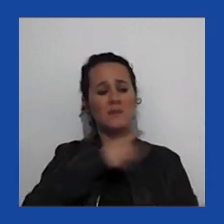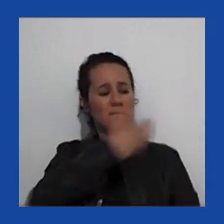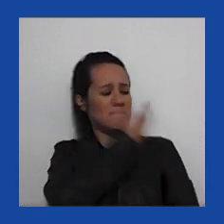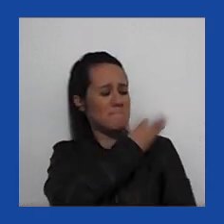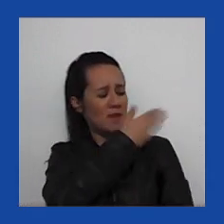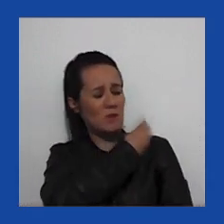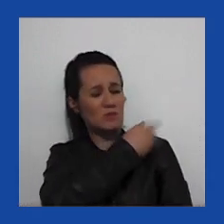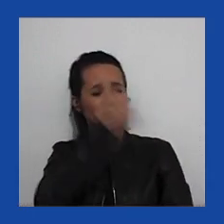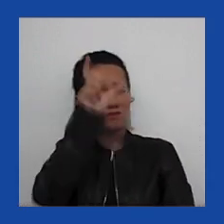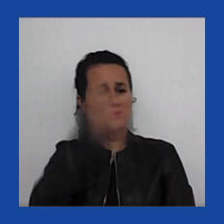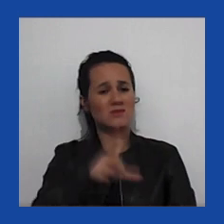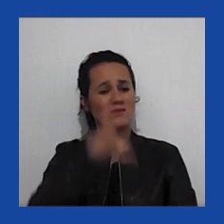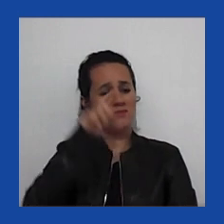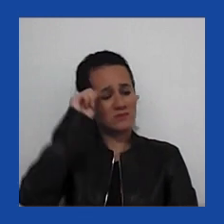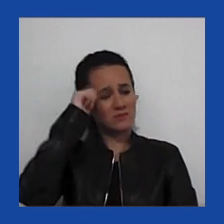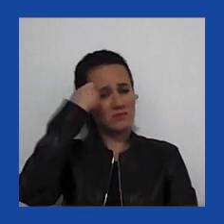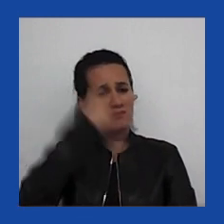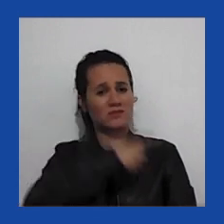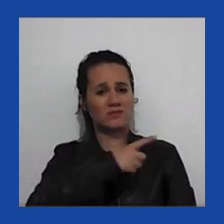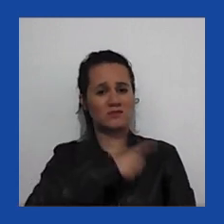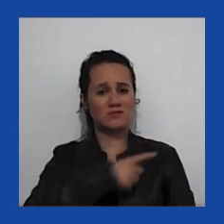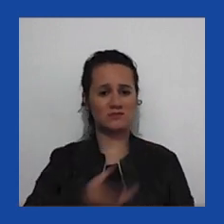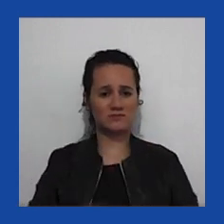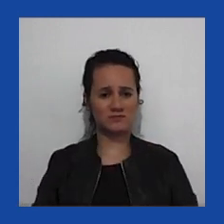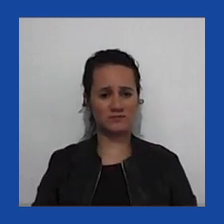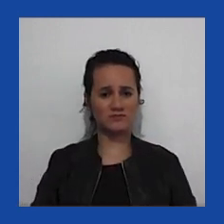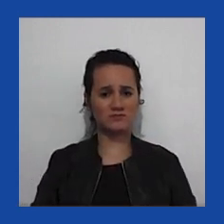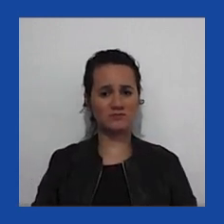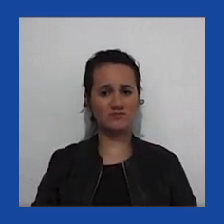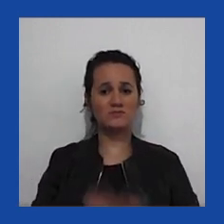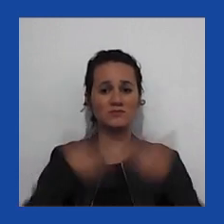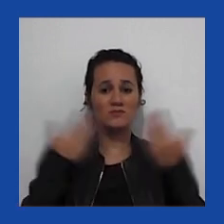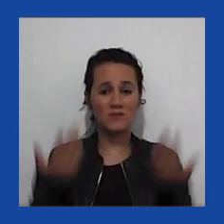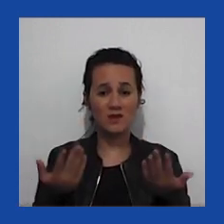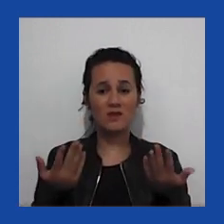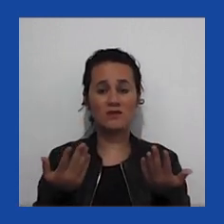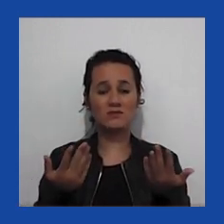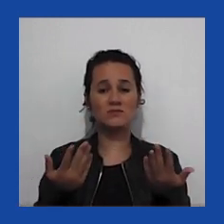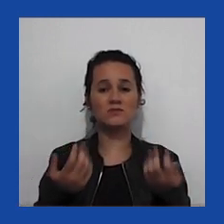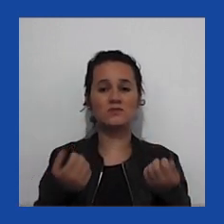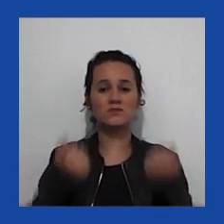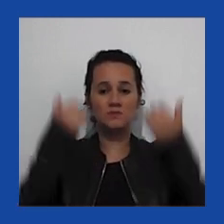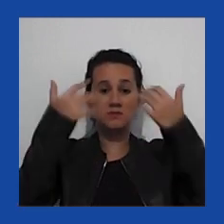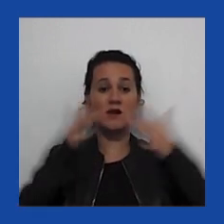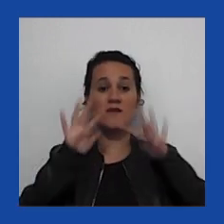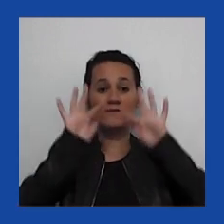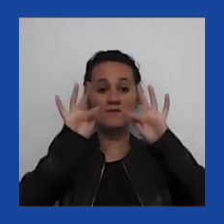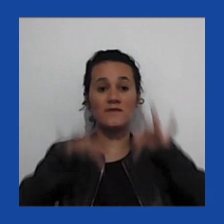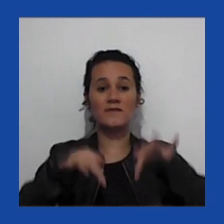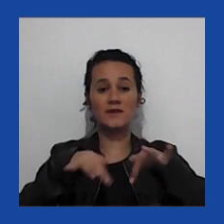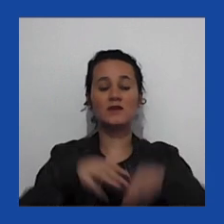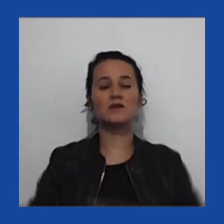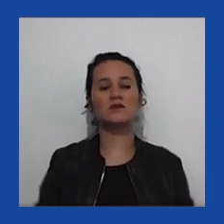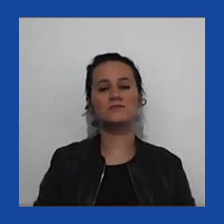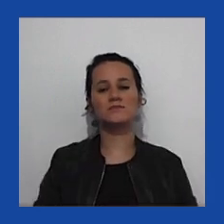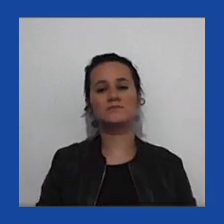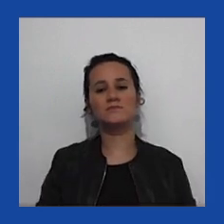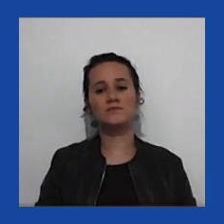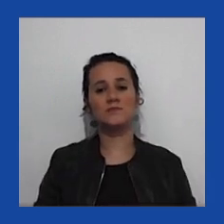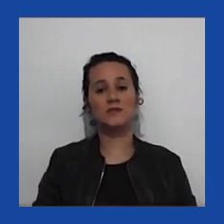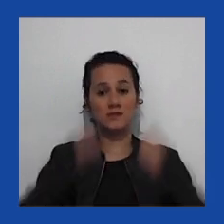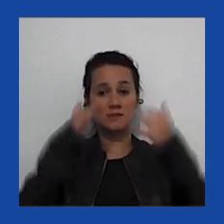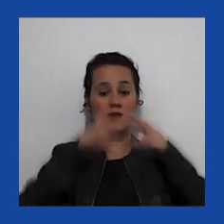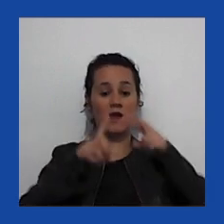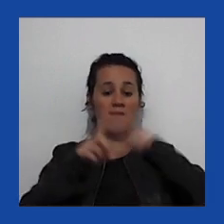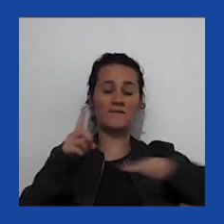contra os afro-americanos. Finalmente, deixa-me falar sobre a visão da